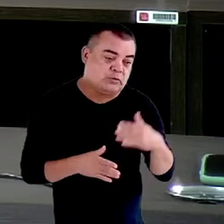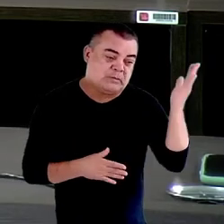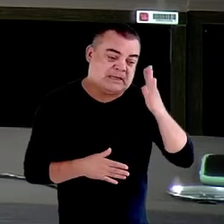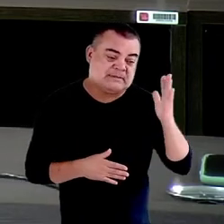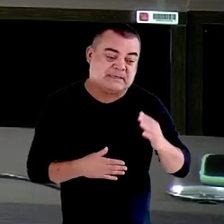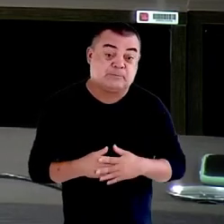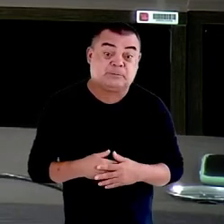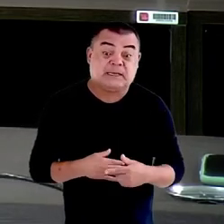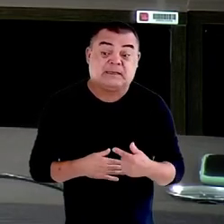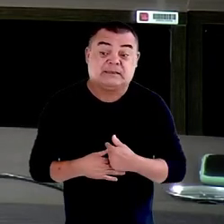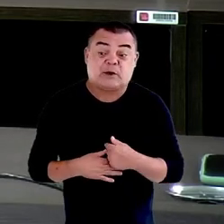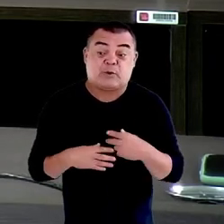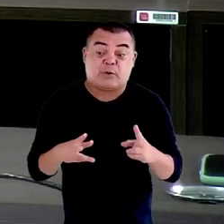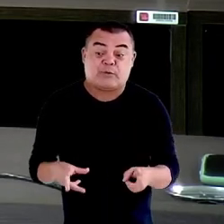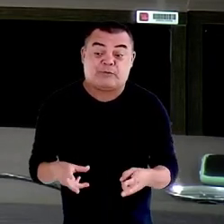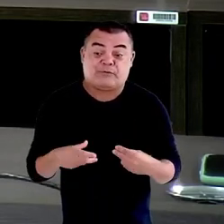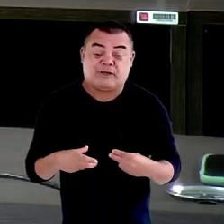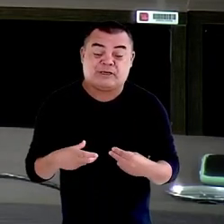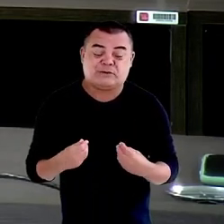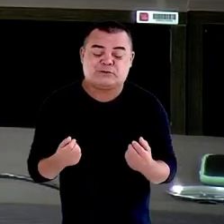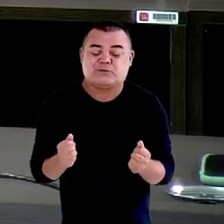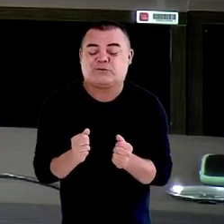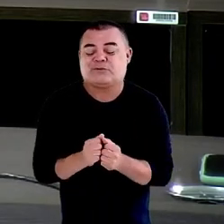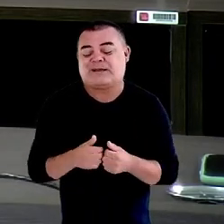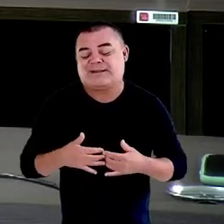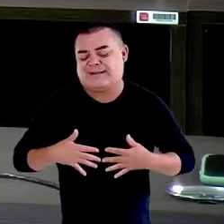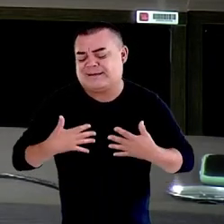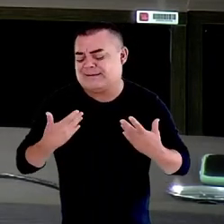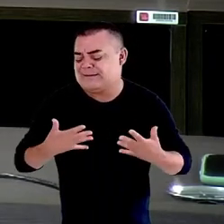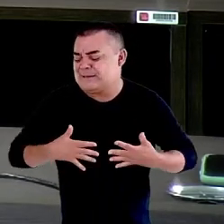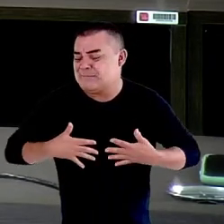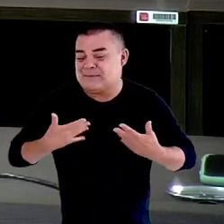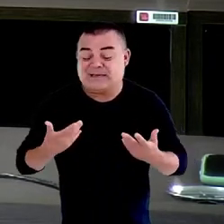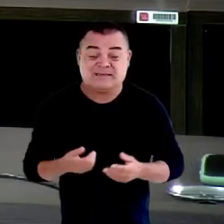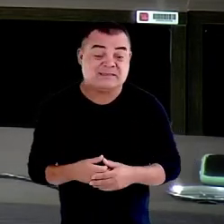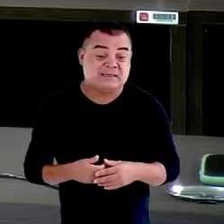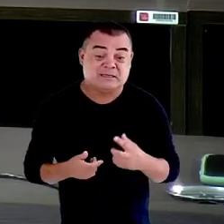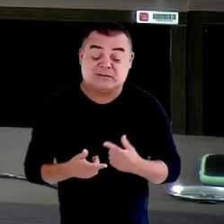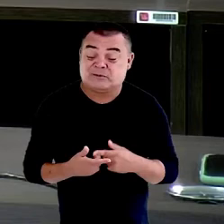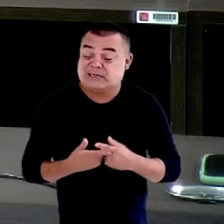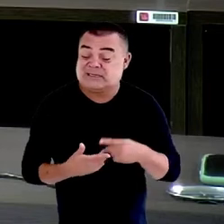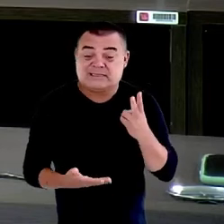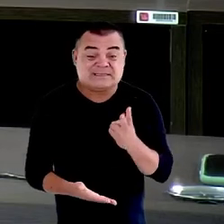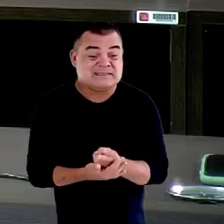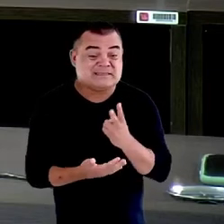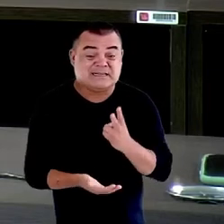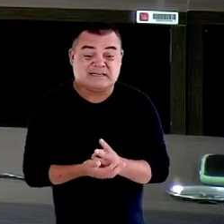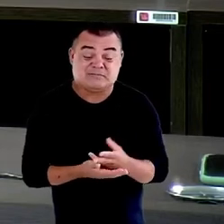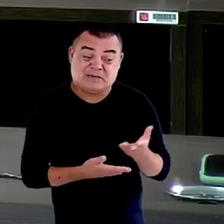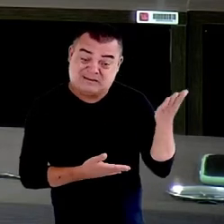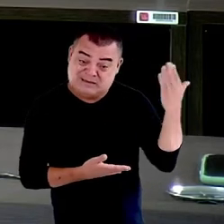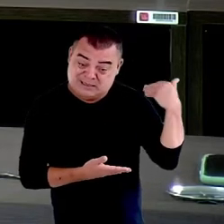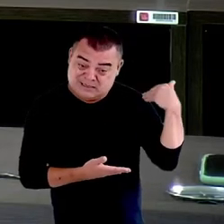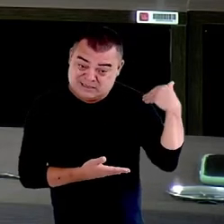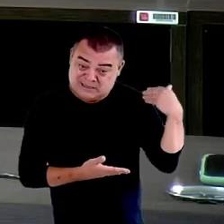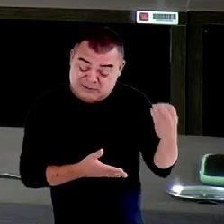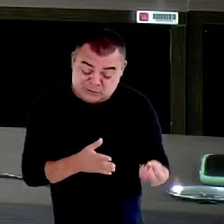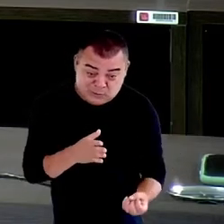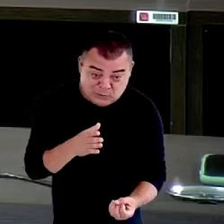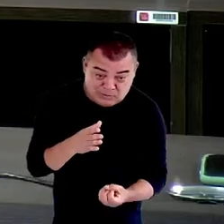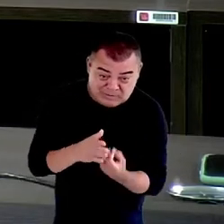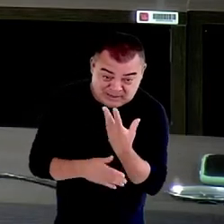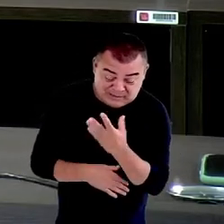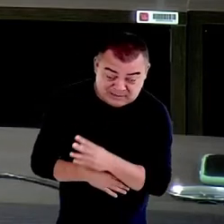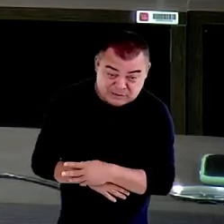alegria imensa, porque isso sempre foi, desde o início do Ministério Público, há bem mais de dois mil